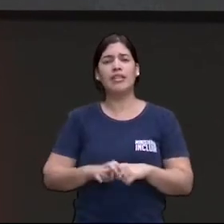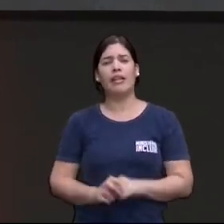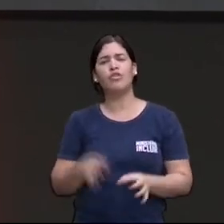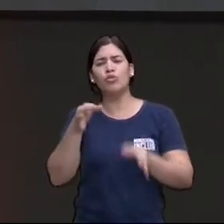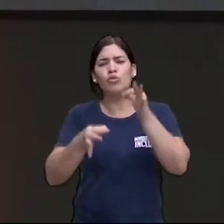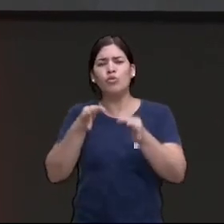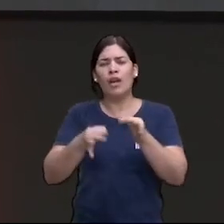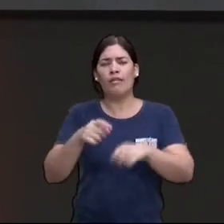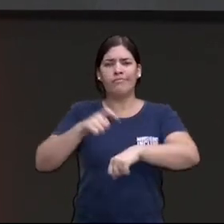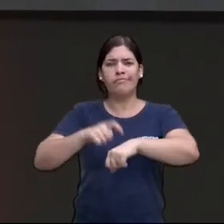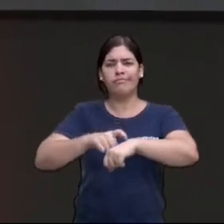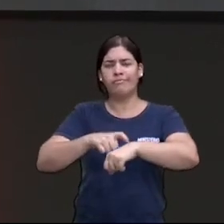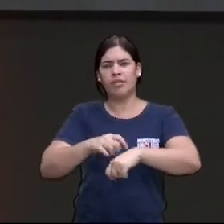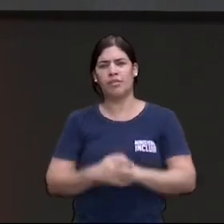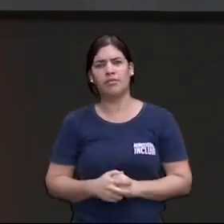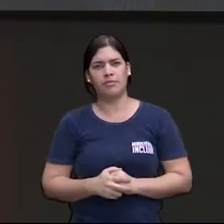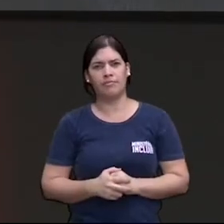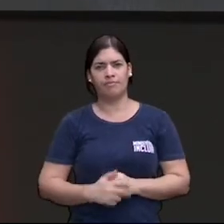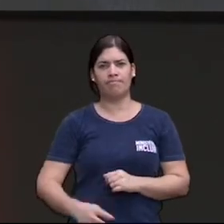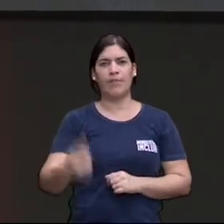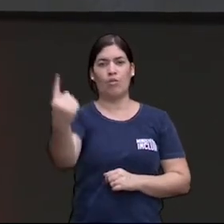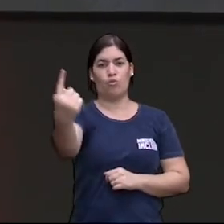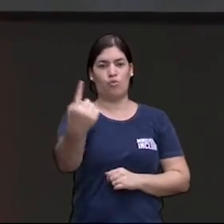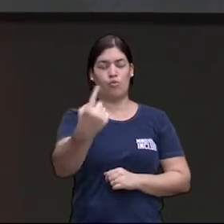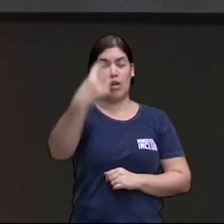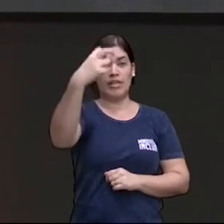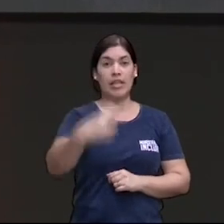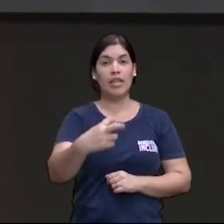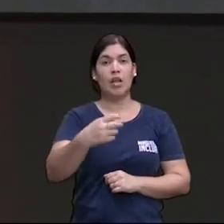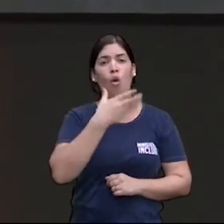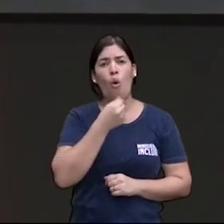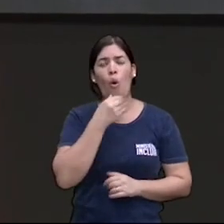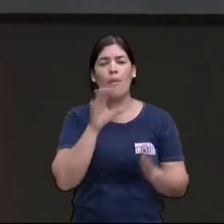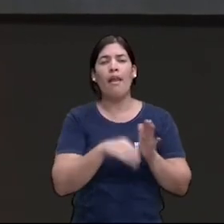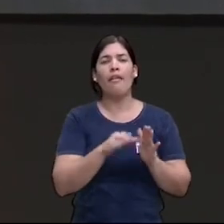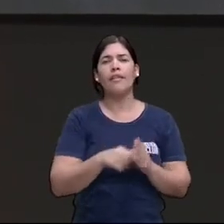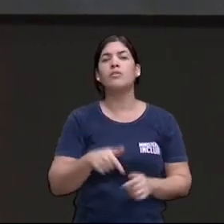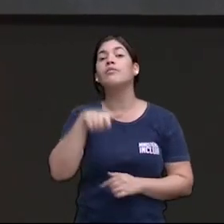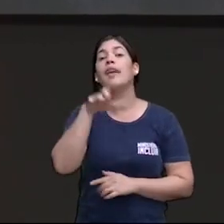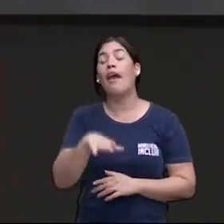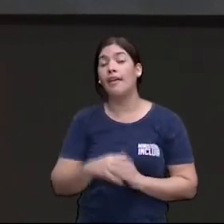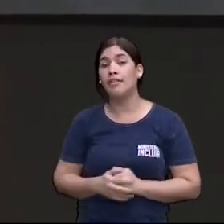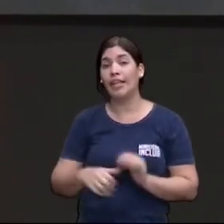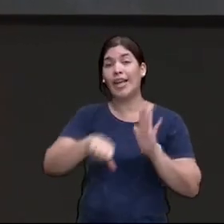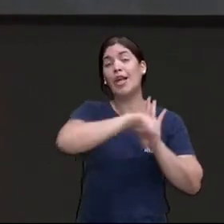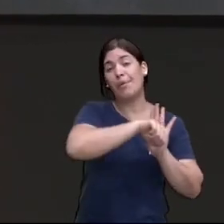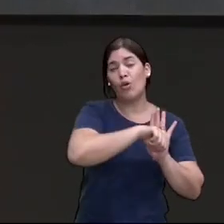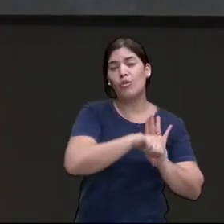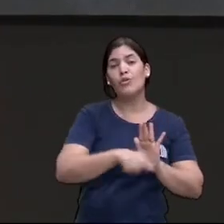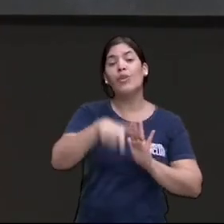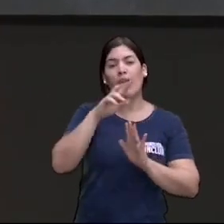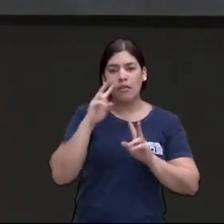caso e quem entra para ser julgado um criminoso quem era seu melhor amigo